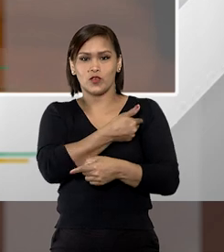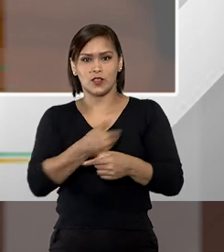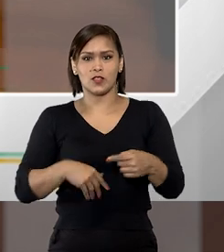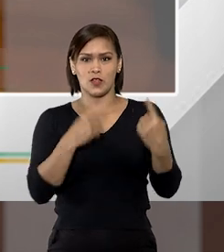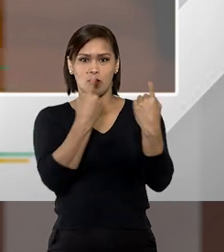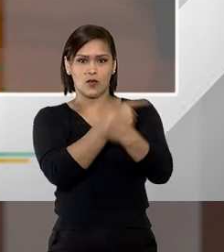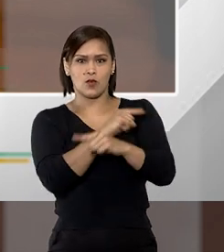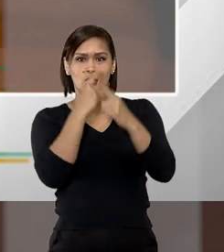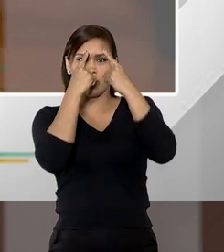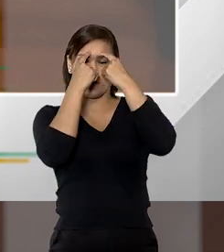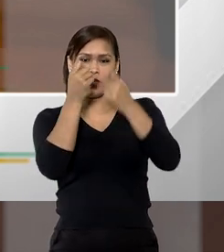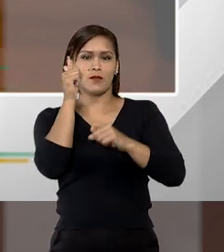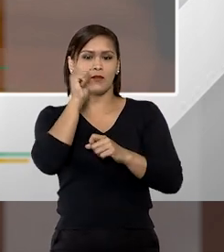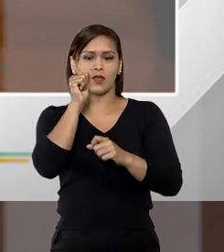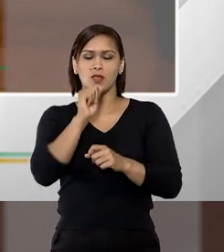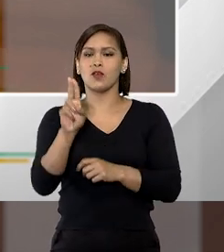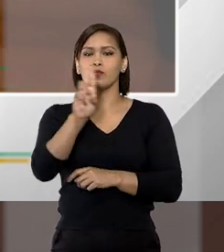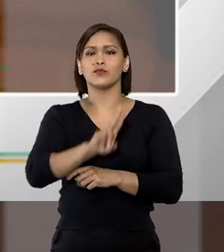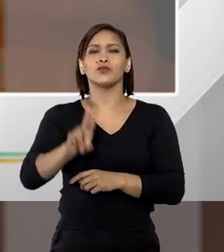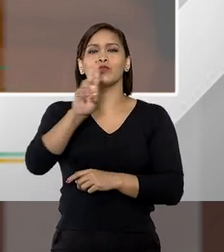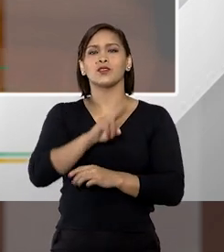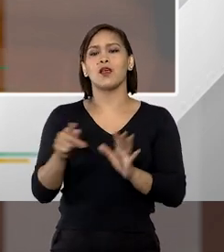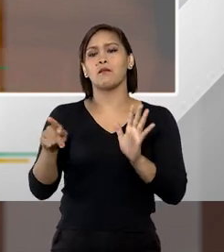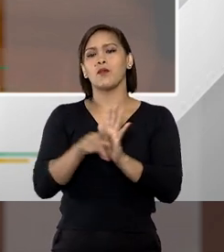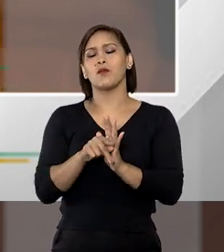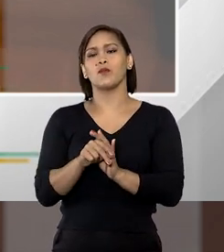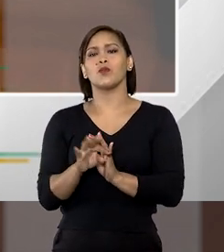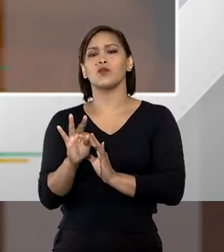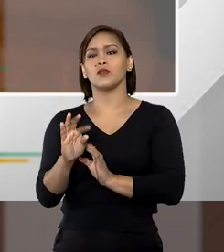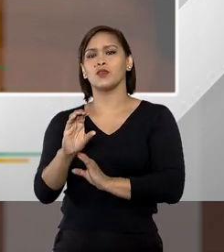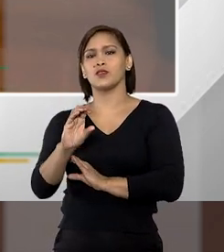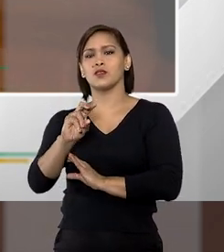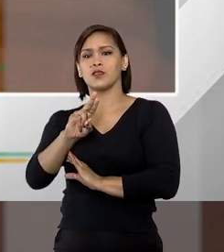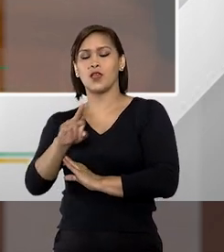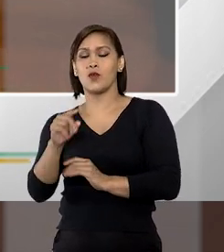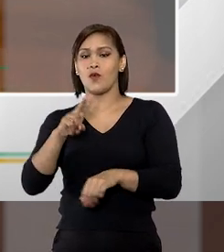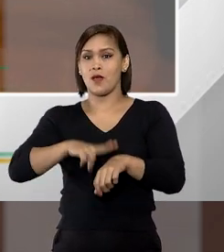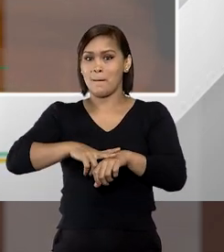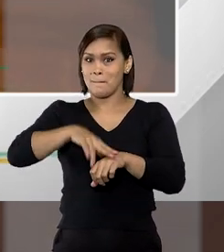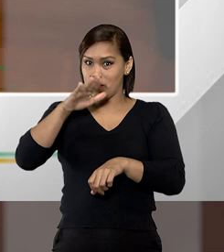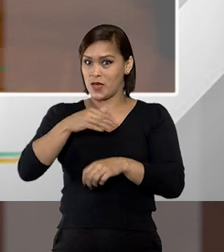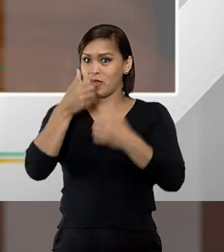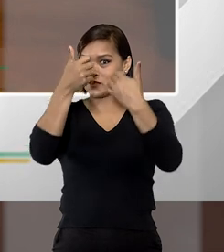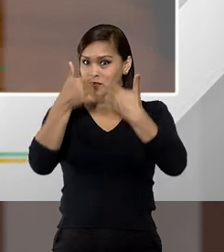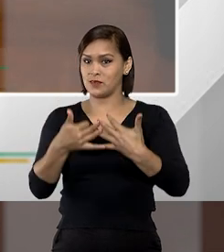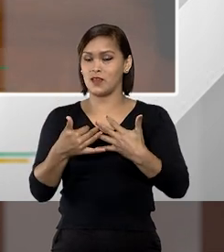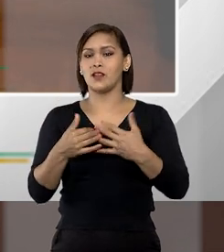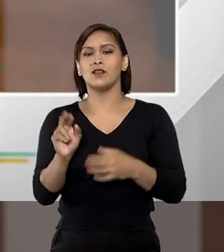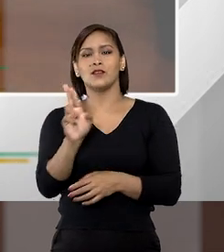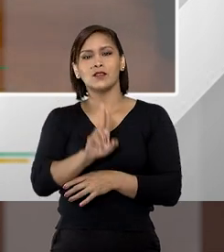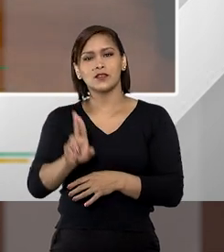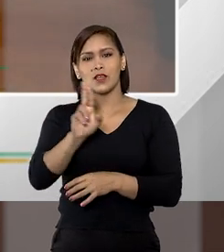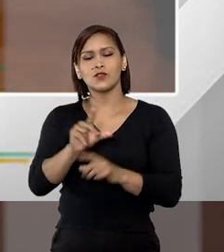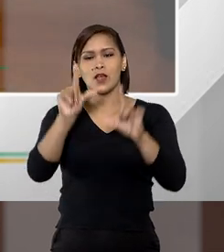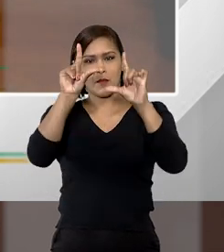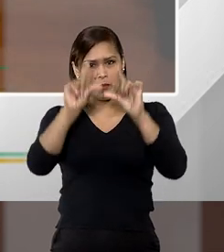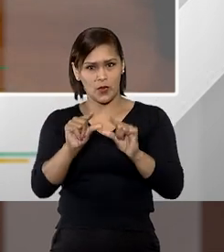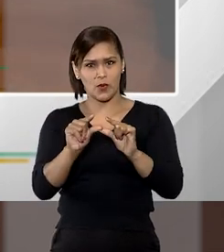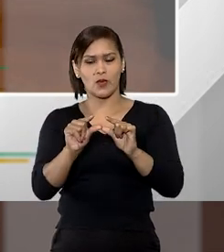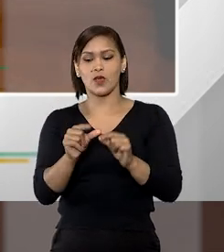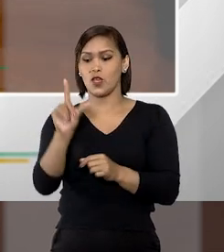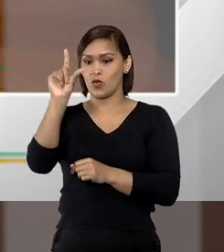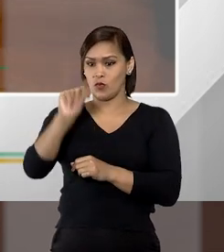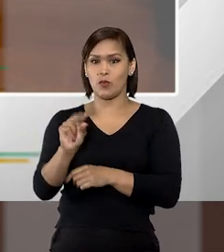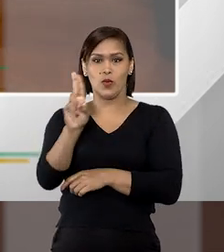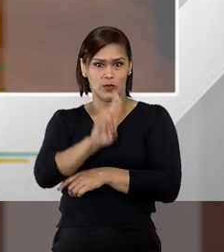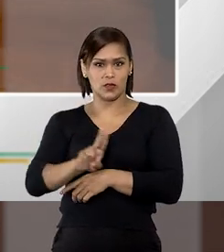violência contra a mulher estão sendo utilizados e o tribunal de contas da união ainda diz mais está sendo utilizado pouco e do